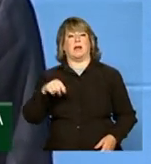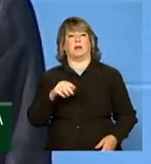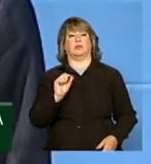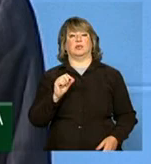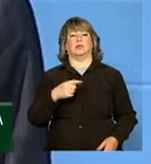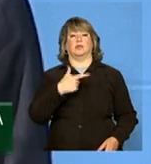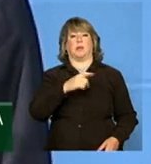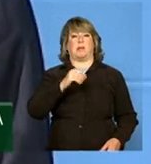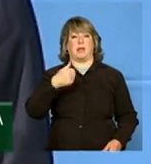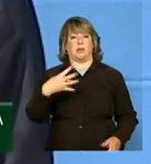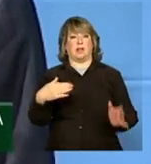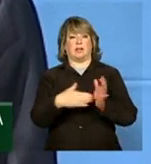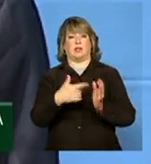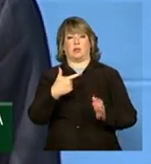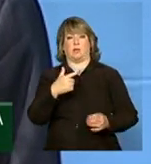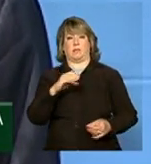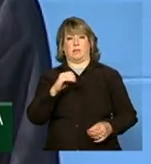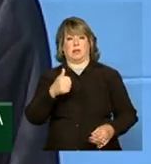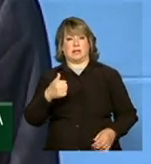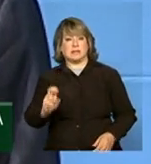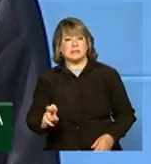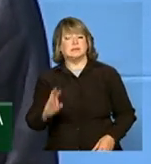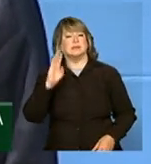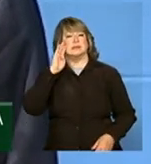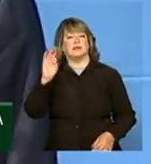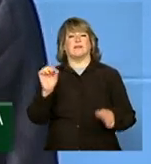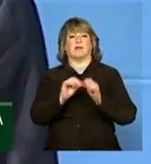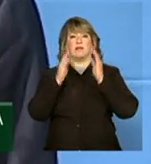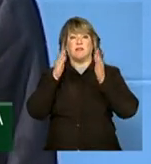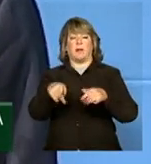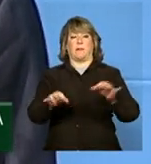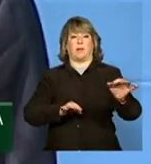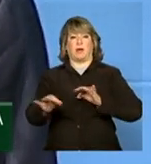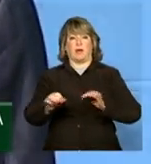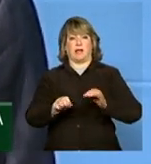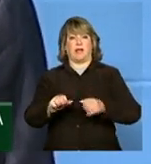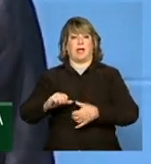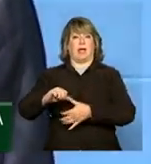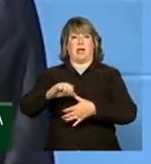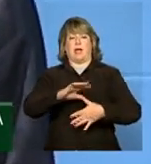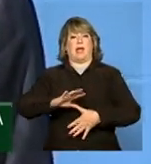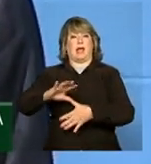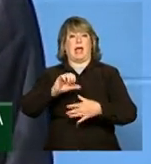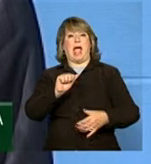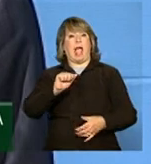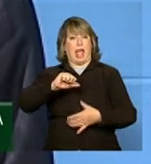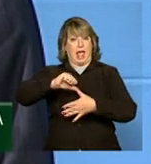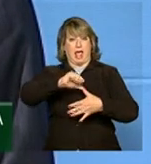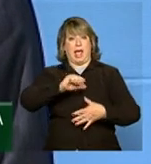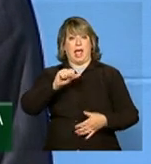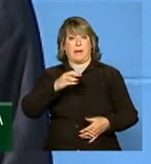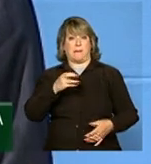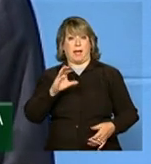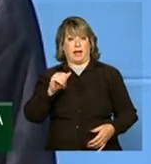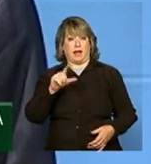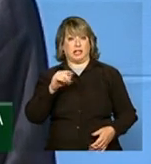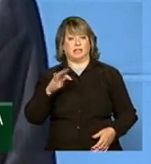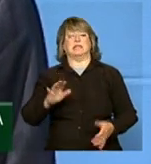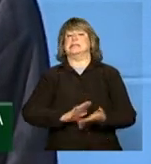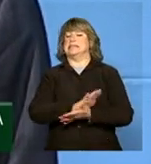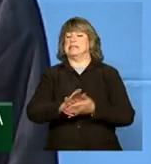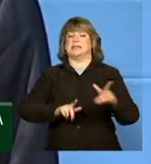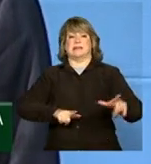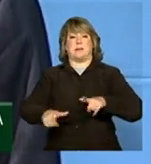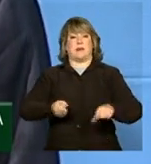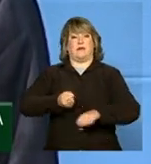-2015, focados no projeto América Latina sem Trabalho Infantil. Que esta terceira